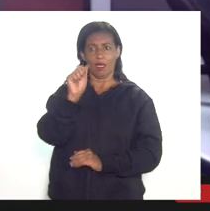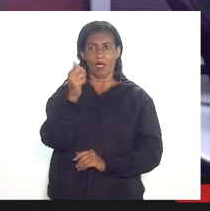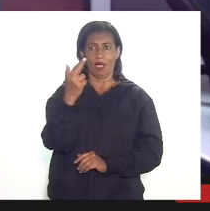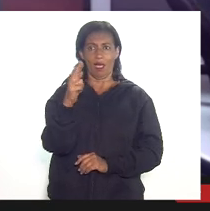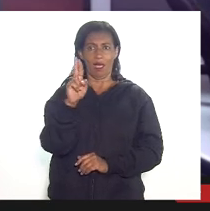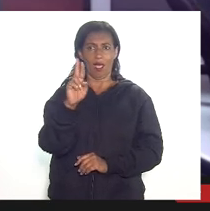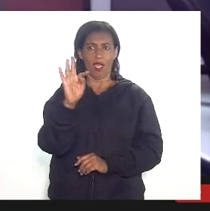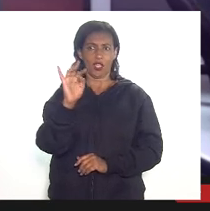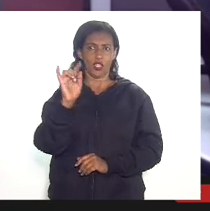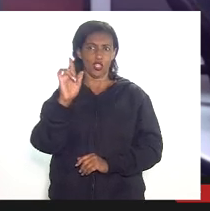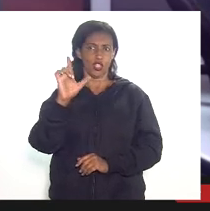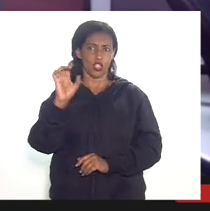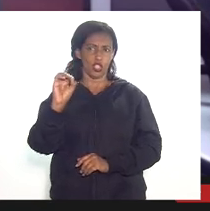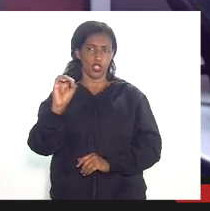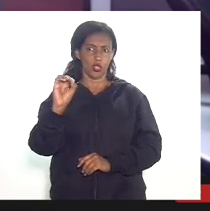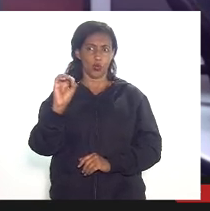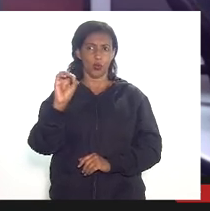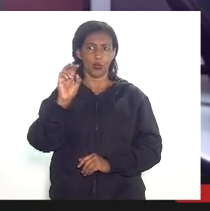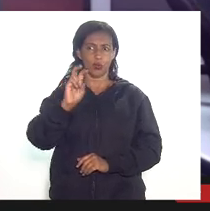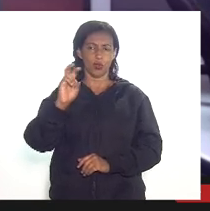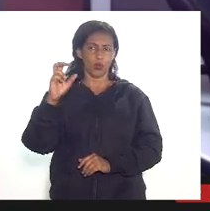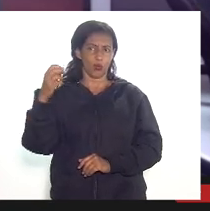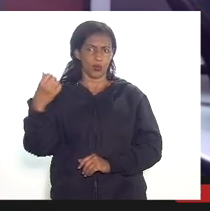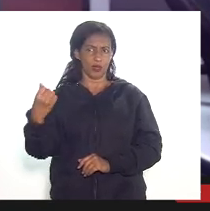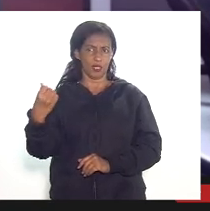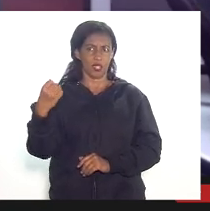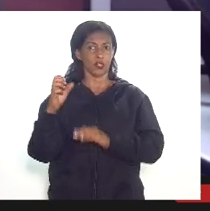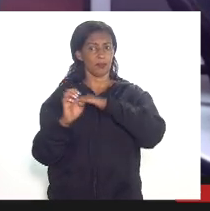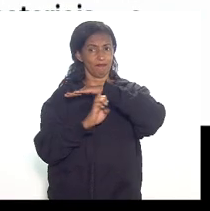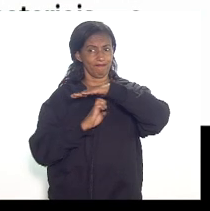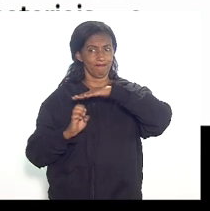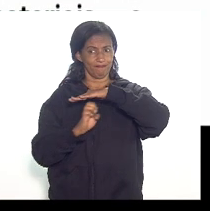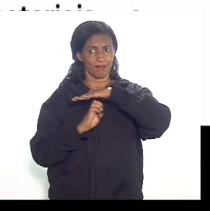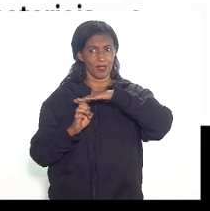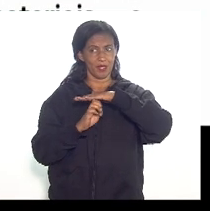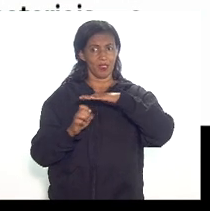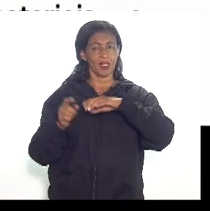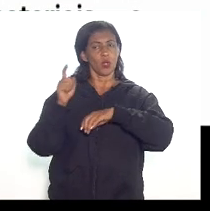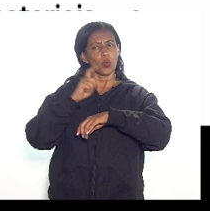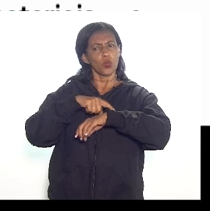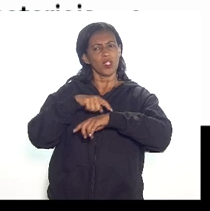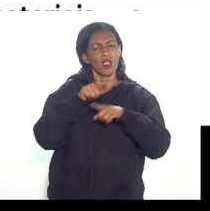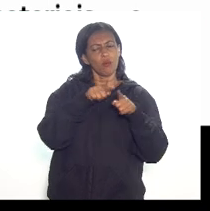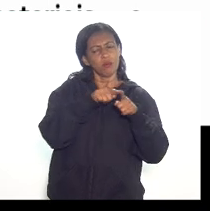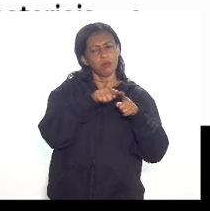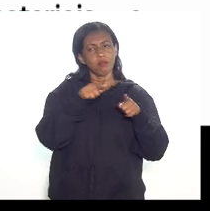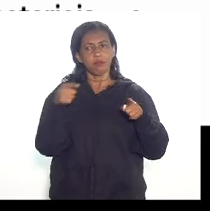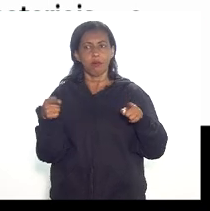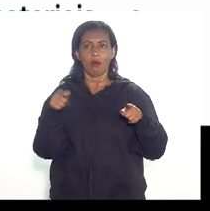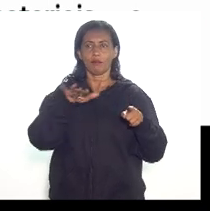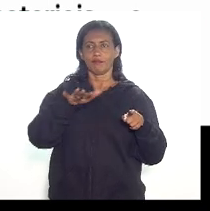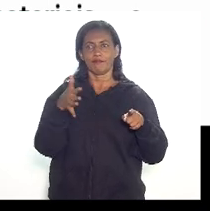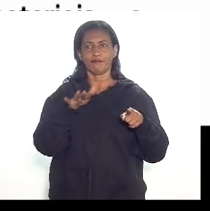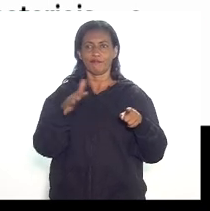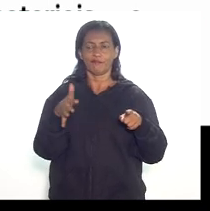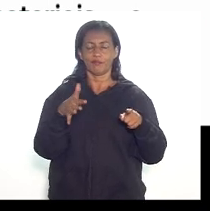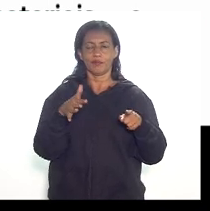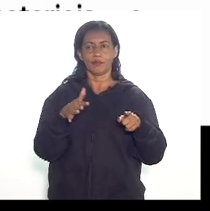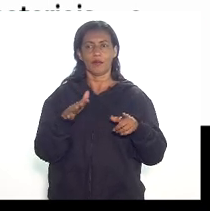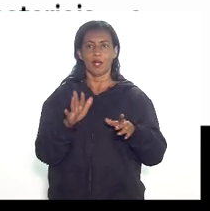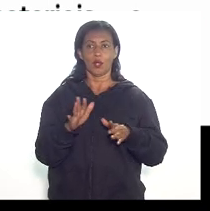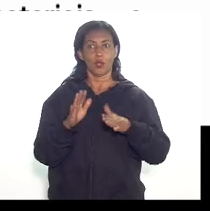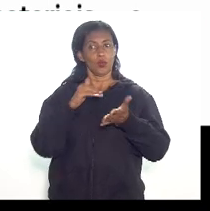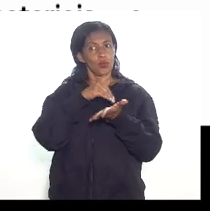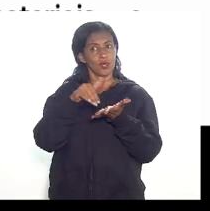resolução ANP 12 de 14 pela concessionária em um prazo razoável o secretário chegou a falar que a resposta da